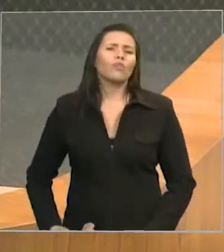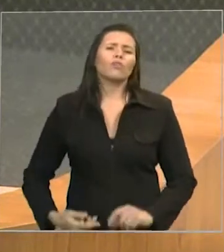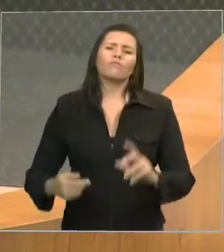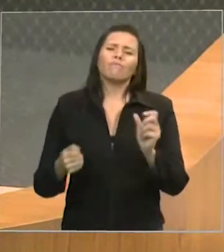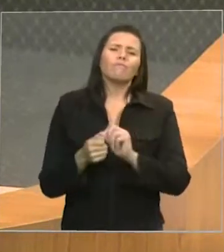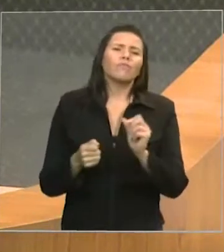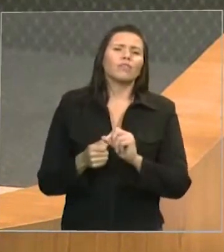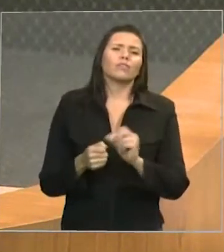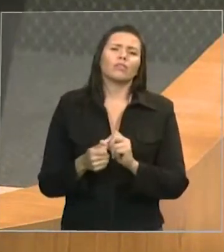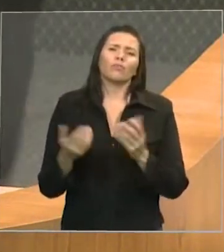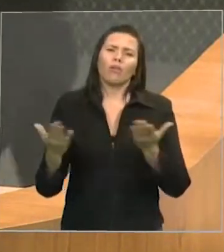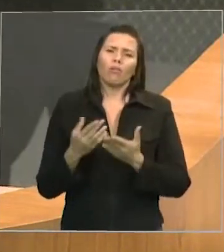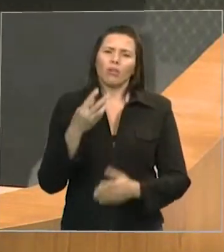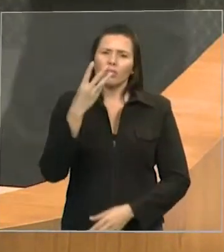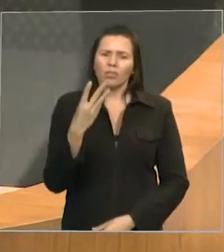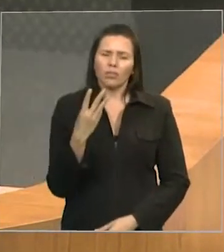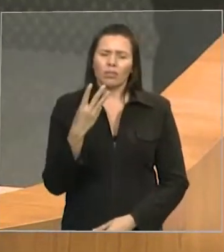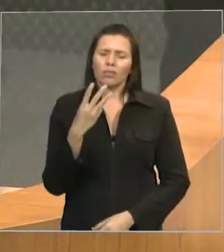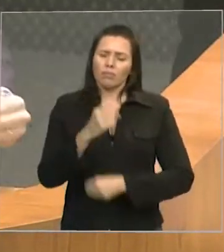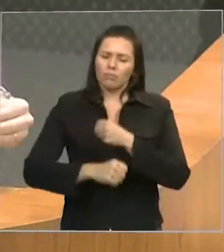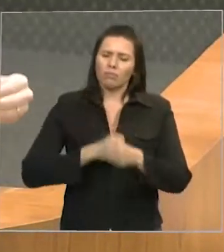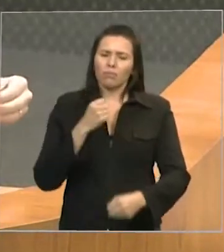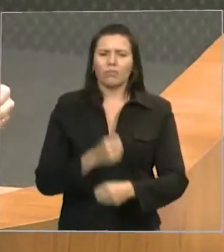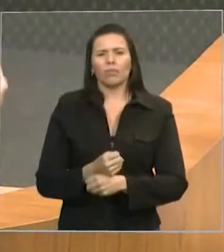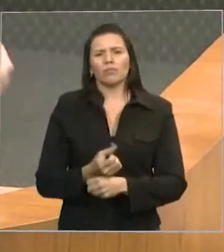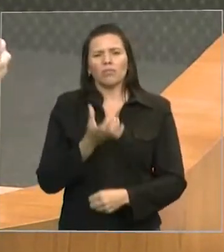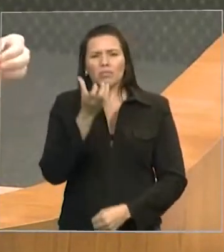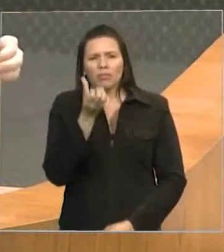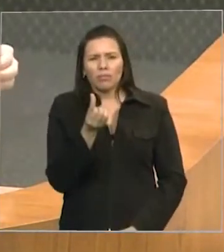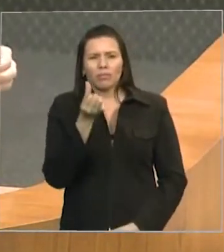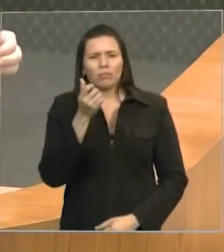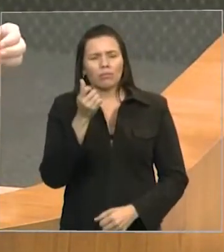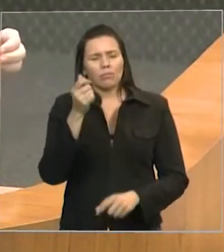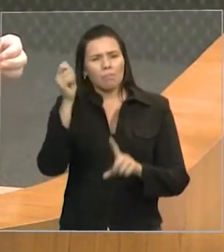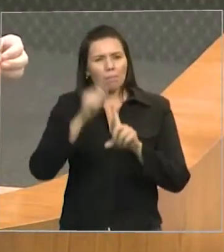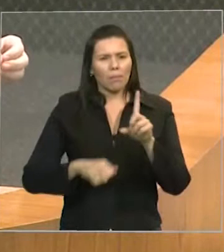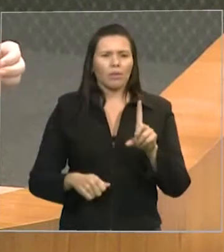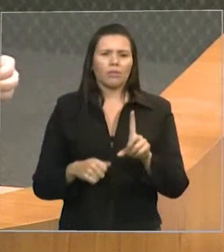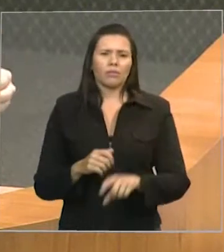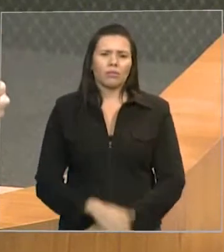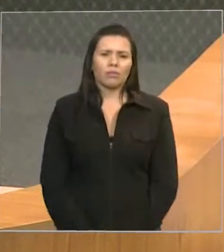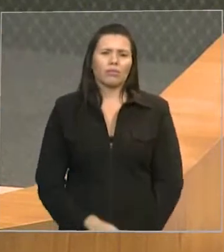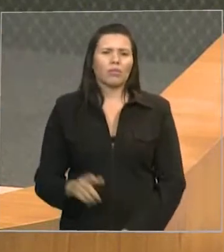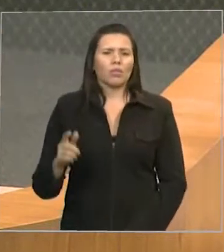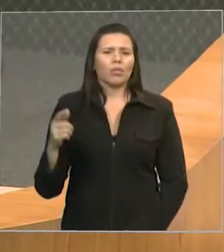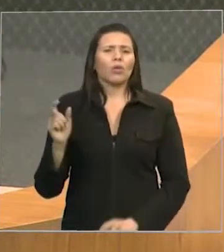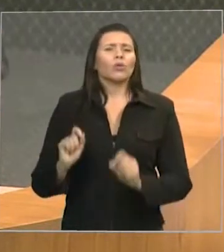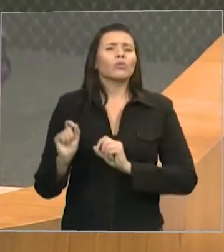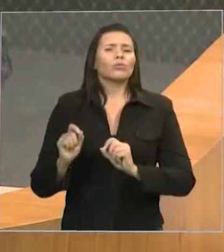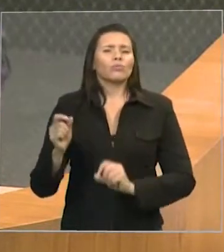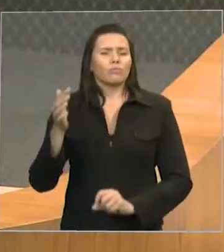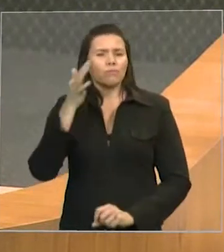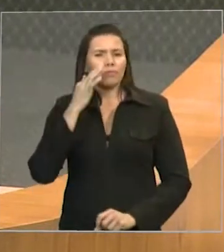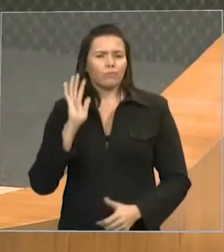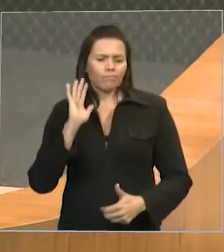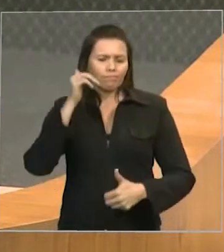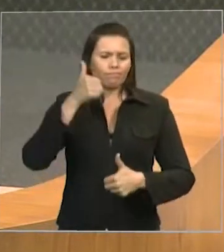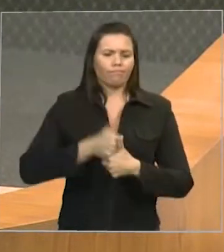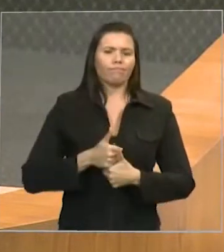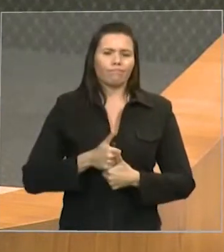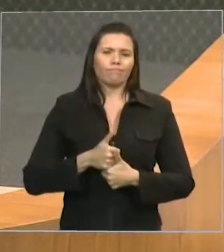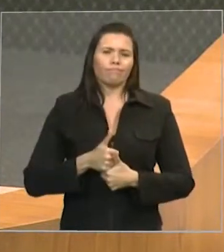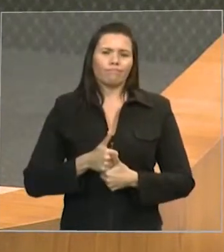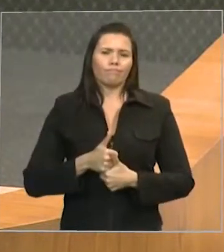três anos e meio de catástrofe administrativa no Estado do Maranhão. Então, senhor presidente, esse